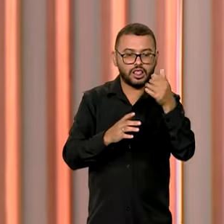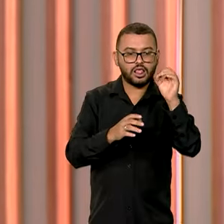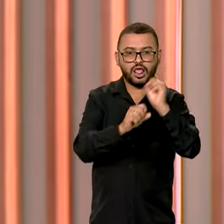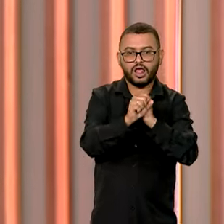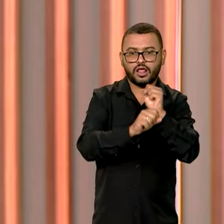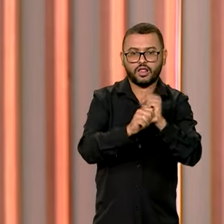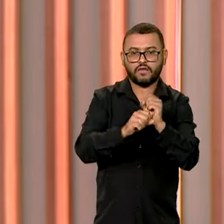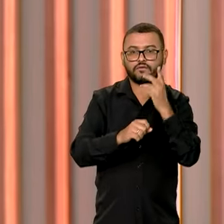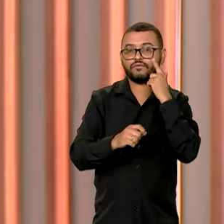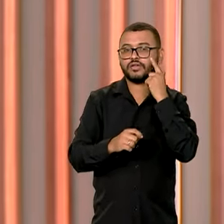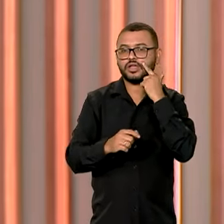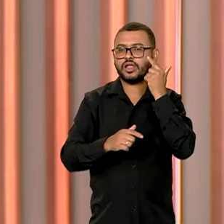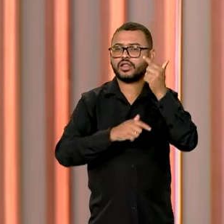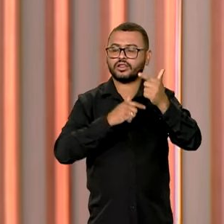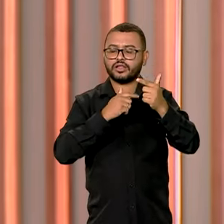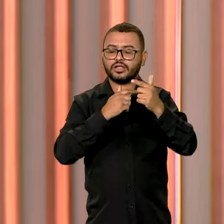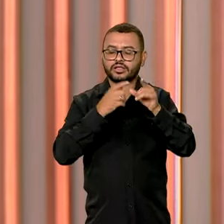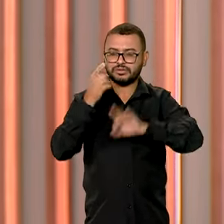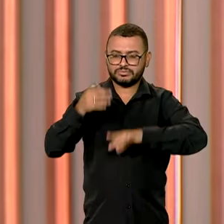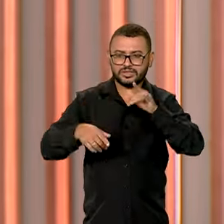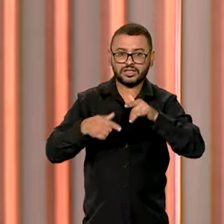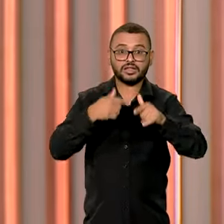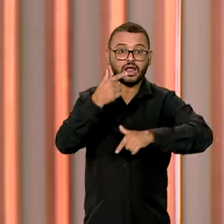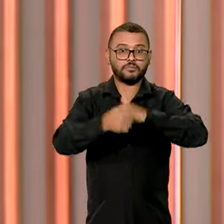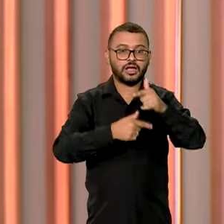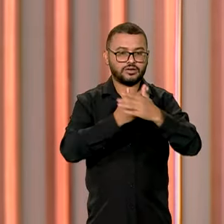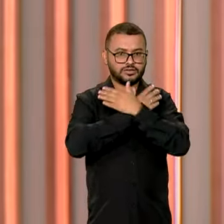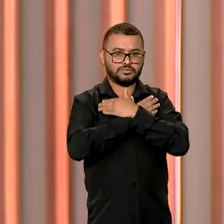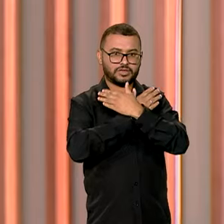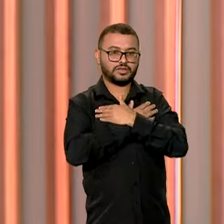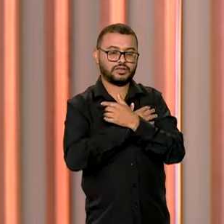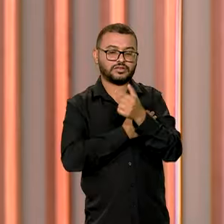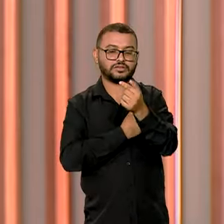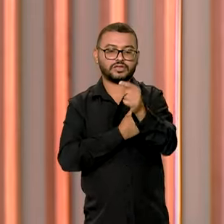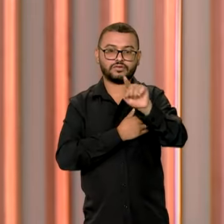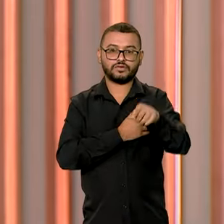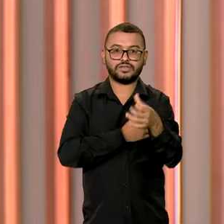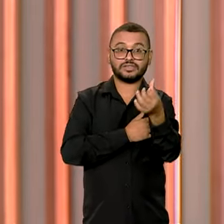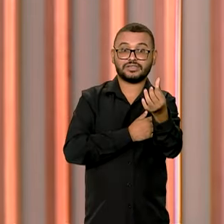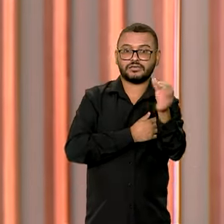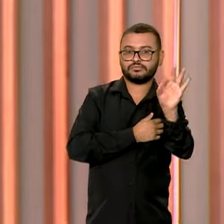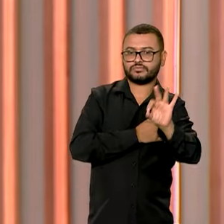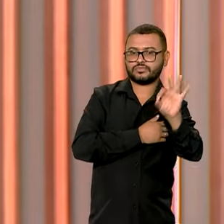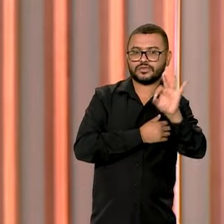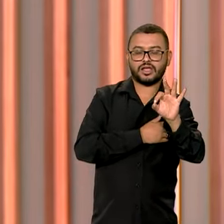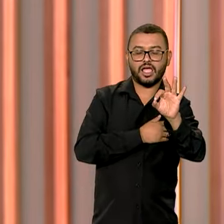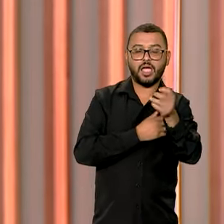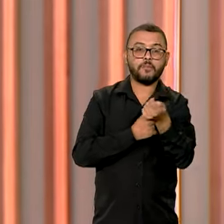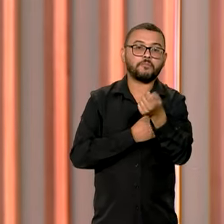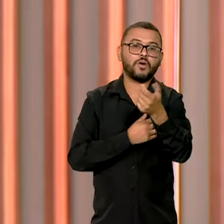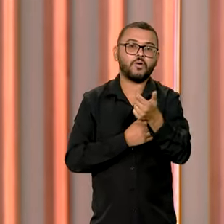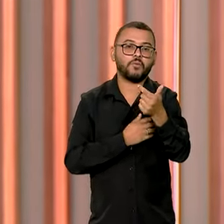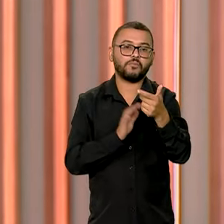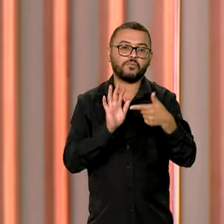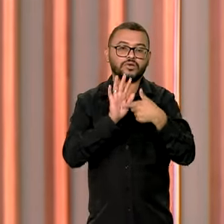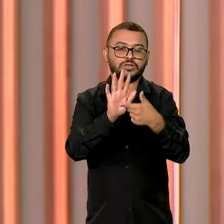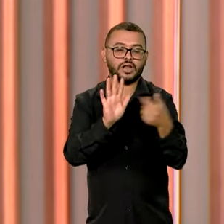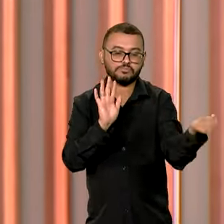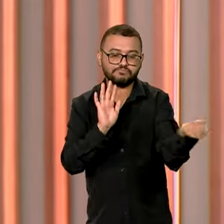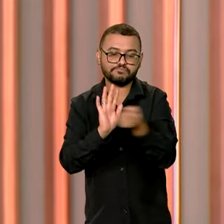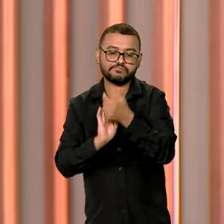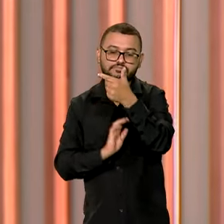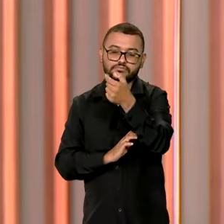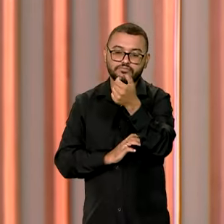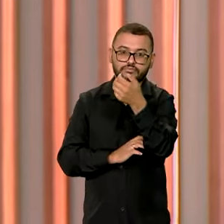anos. O desemprego no trimestre encerrado em abril, de 7,6%, é o menor registrado desde